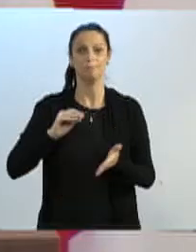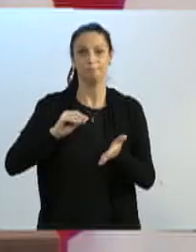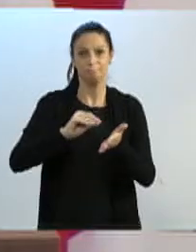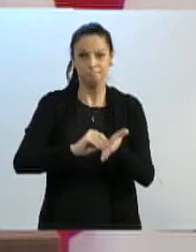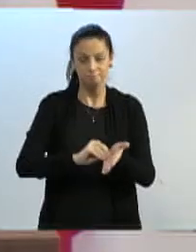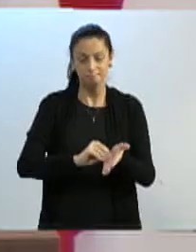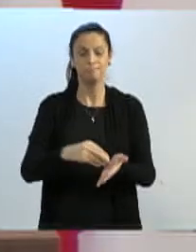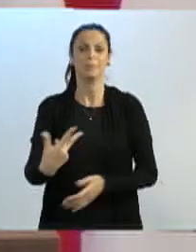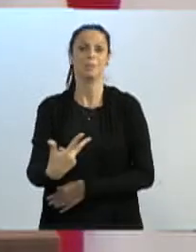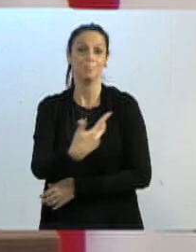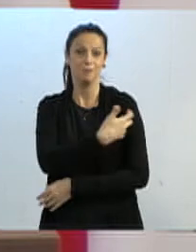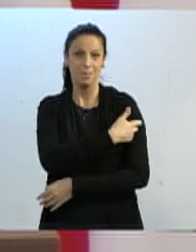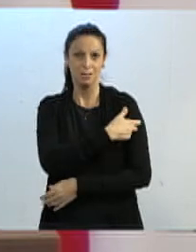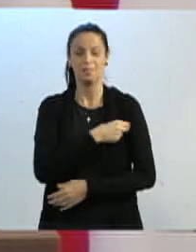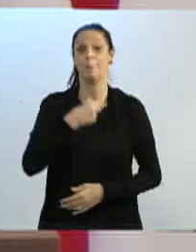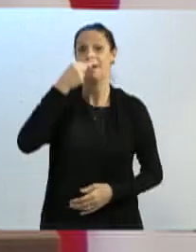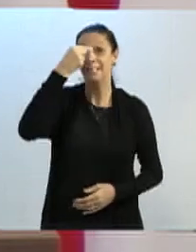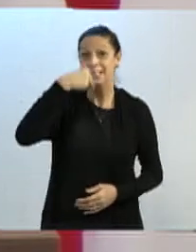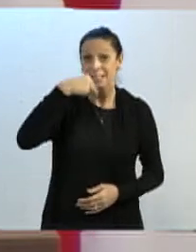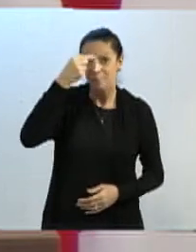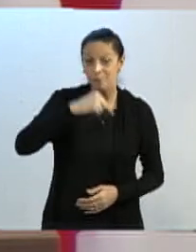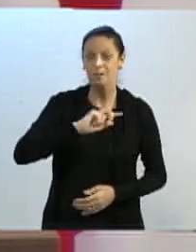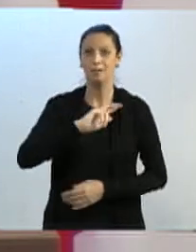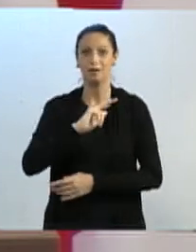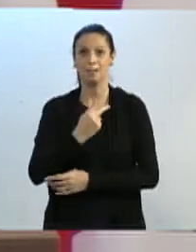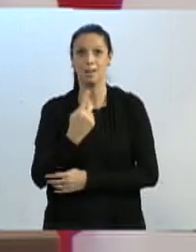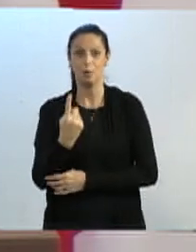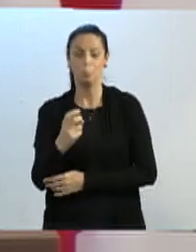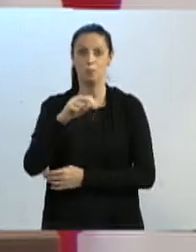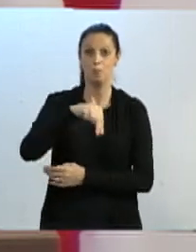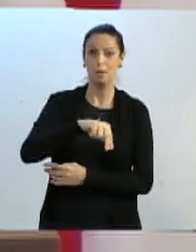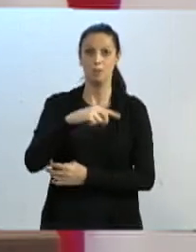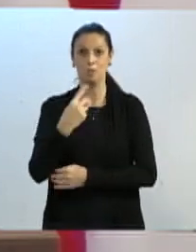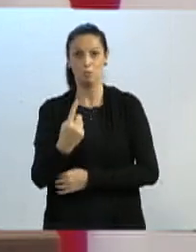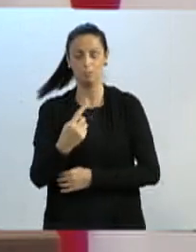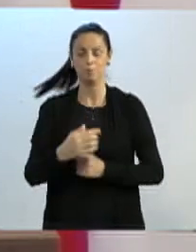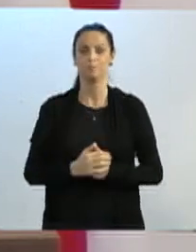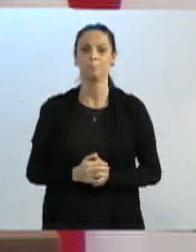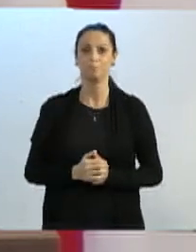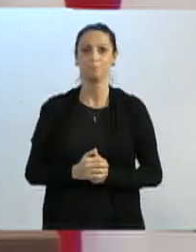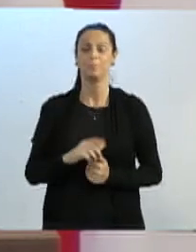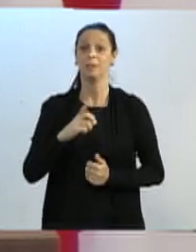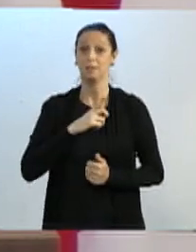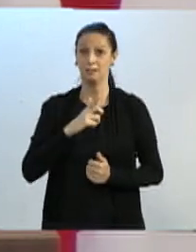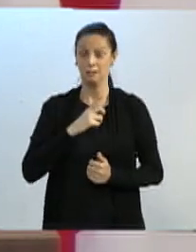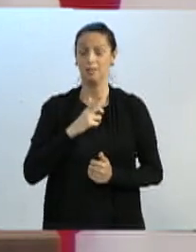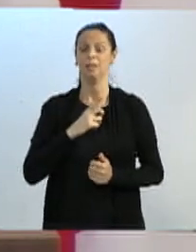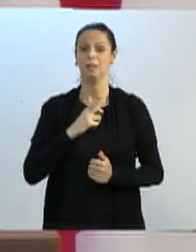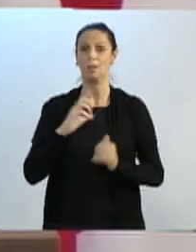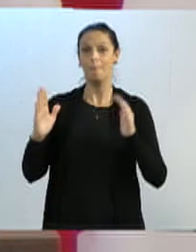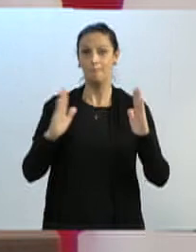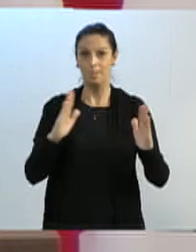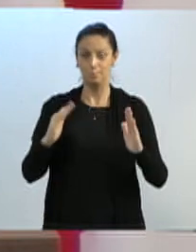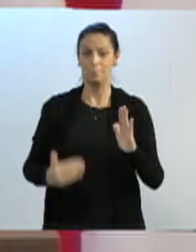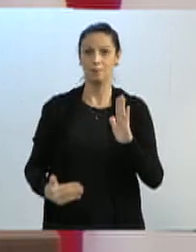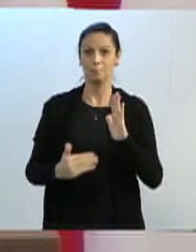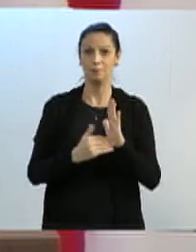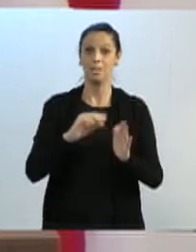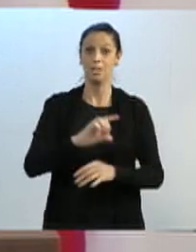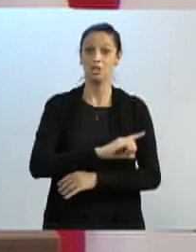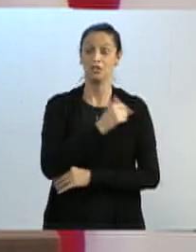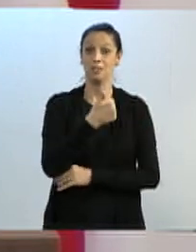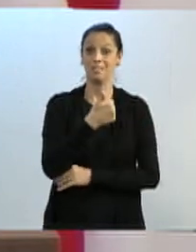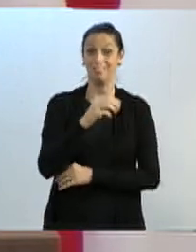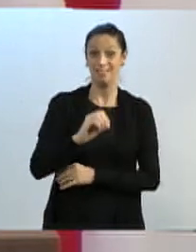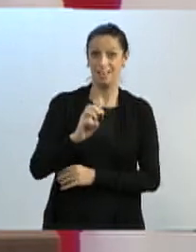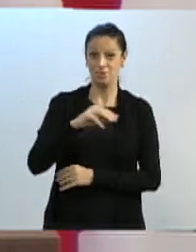agendamento para a vacina da H1N1. Nós temos nessa primeira etapa, que vai até o dia 10 de maio, as crianças